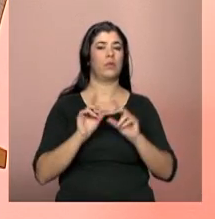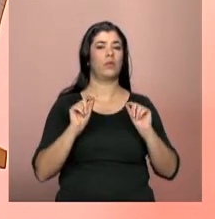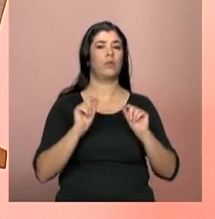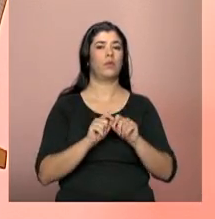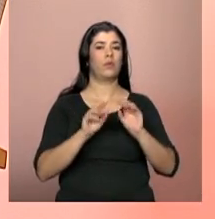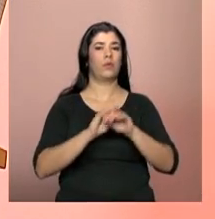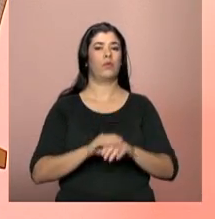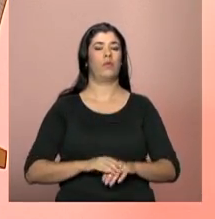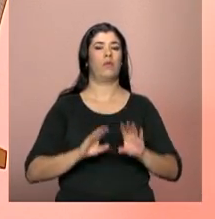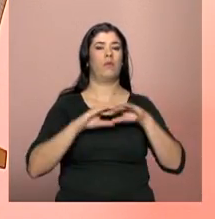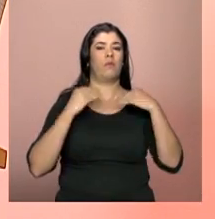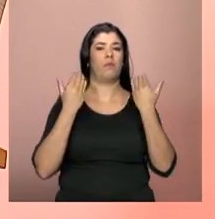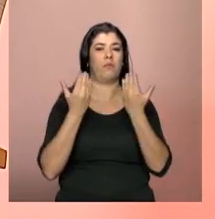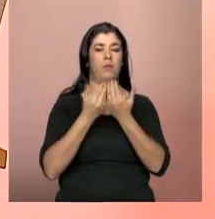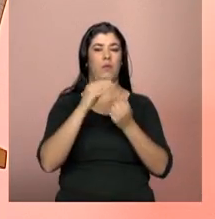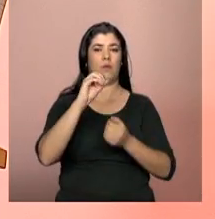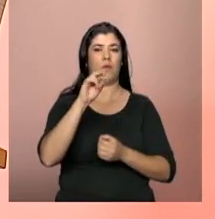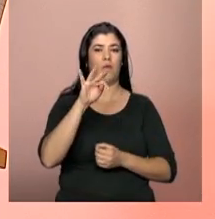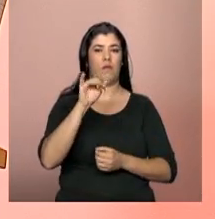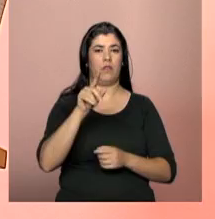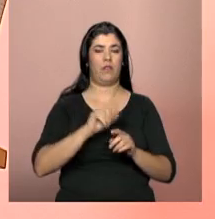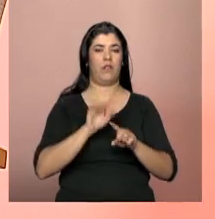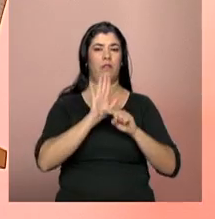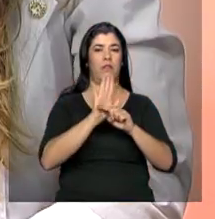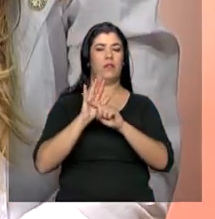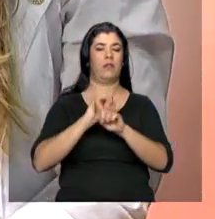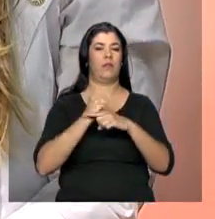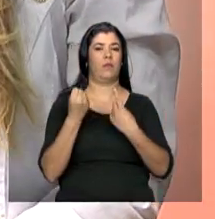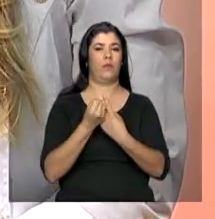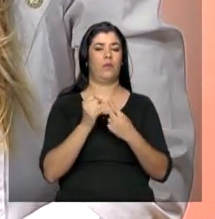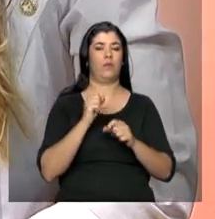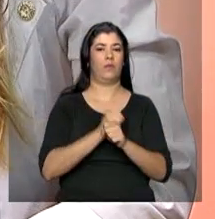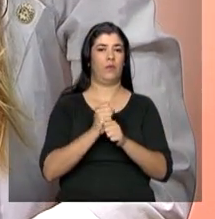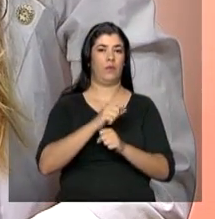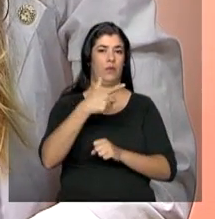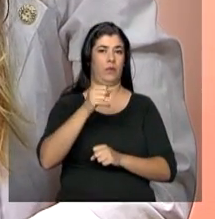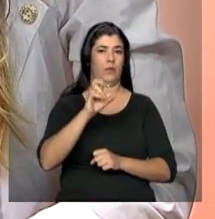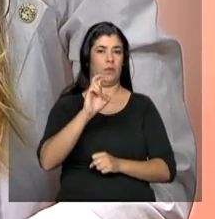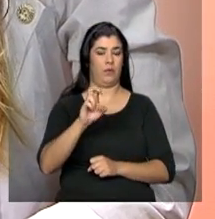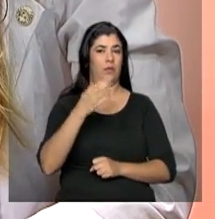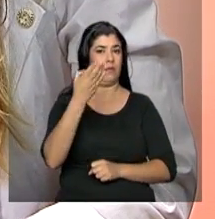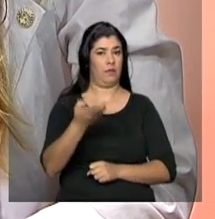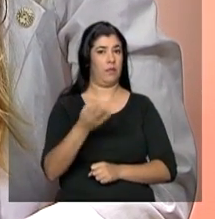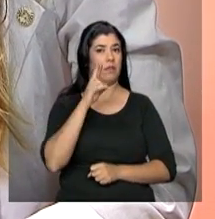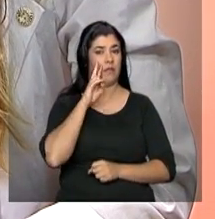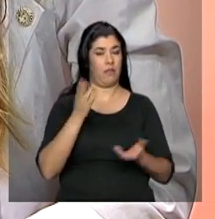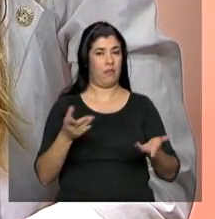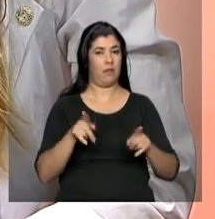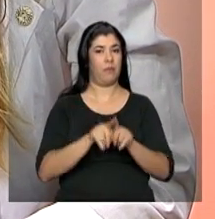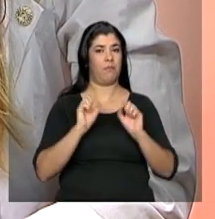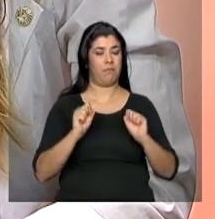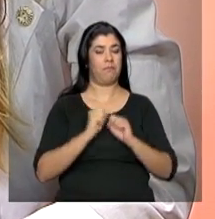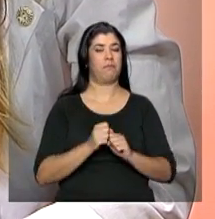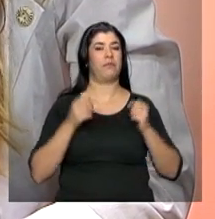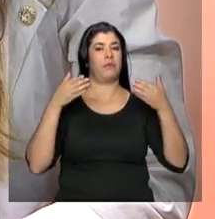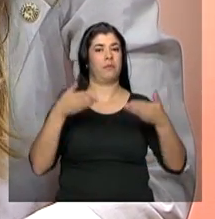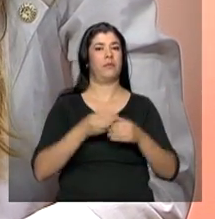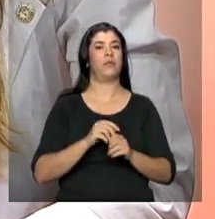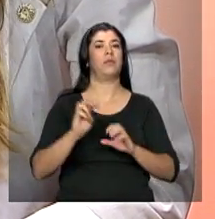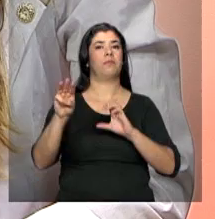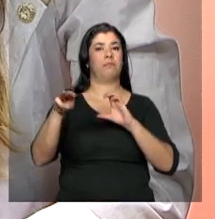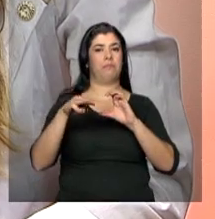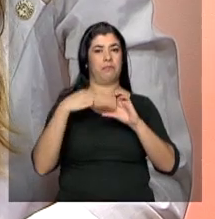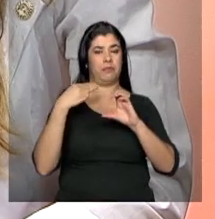de assistência social em 2015. E você que nos assiste pode participar enviando suas perguntas.